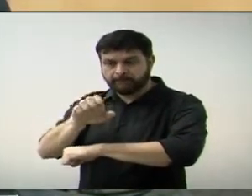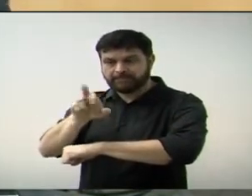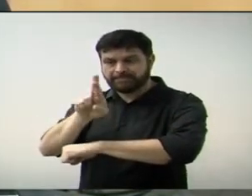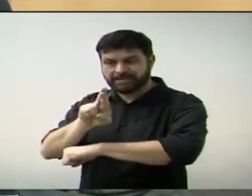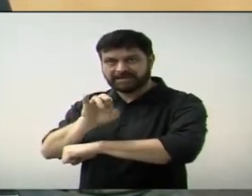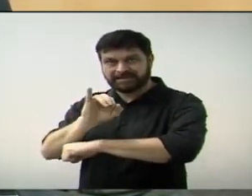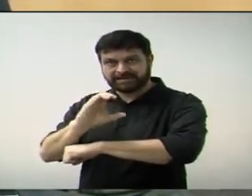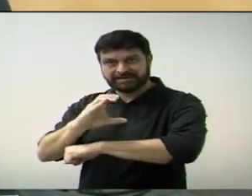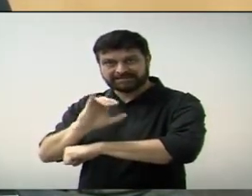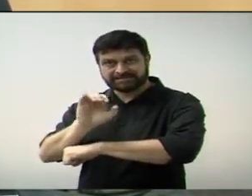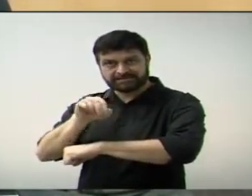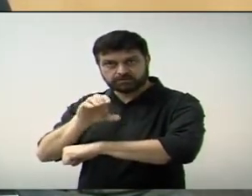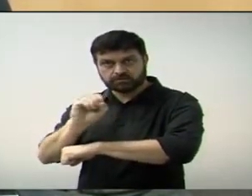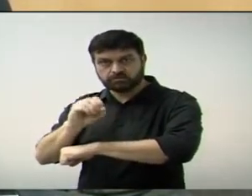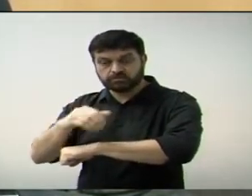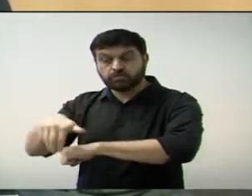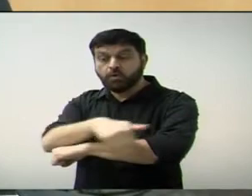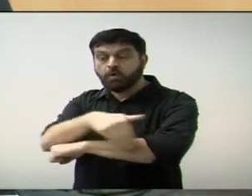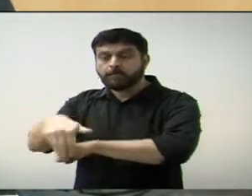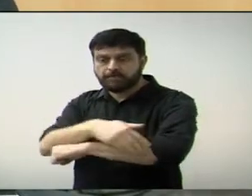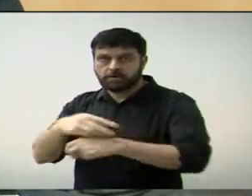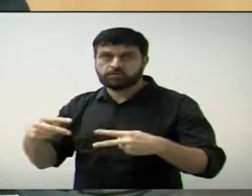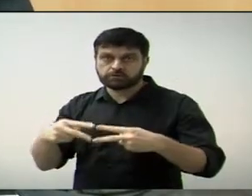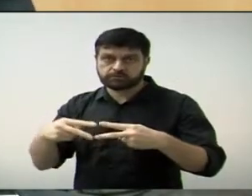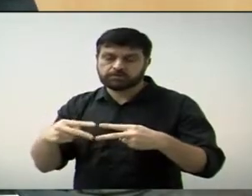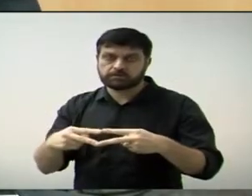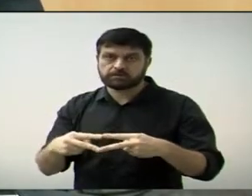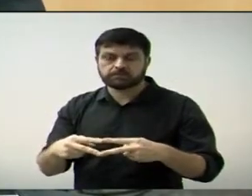cidade. Muito obrigado. Uma boa noite a todos.